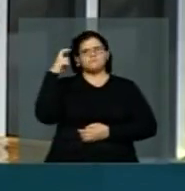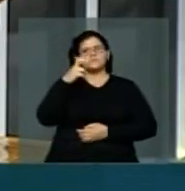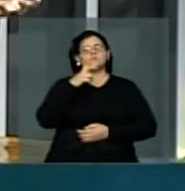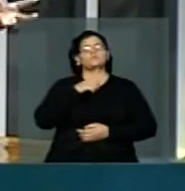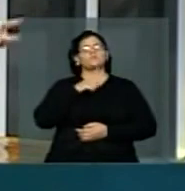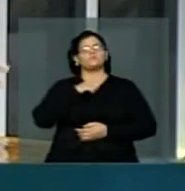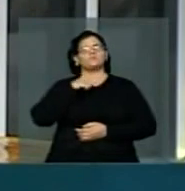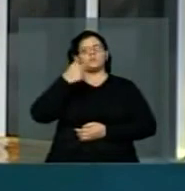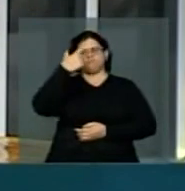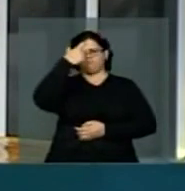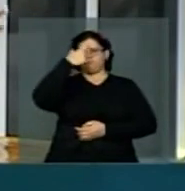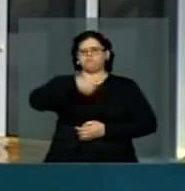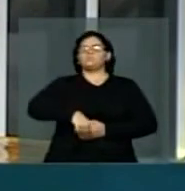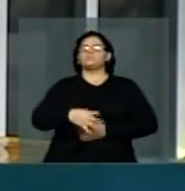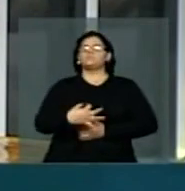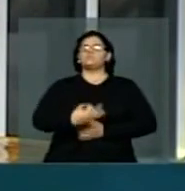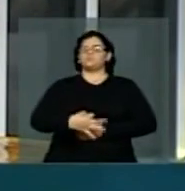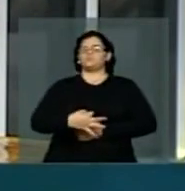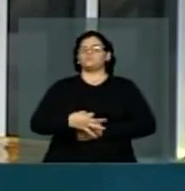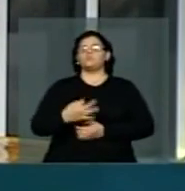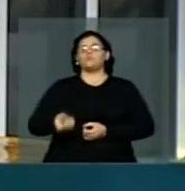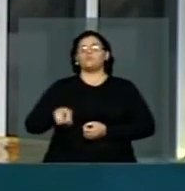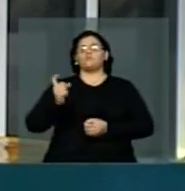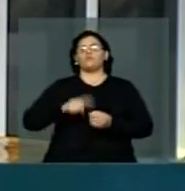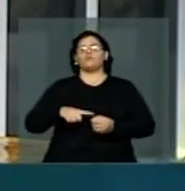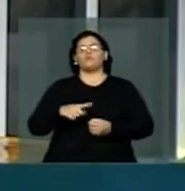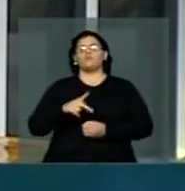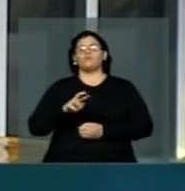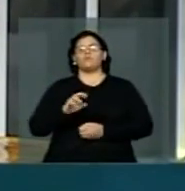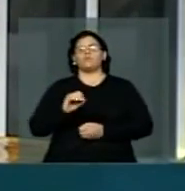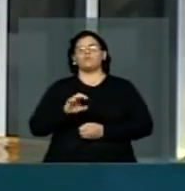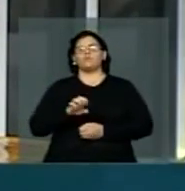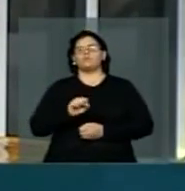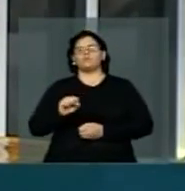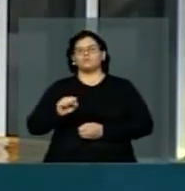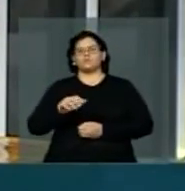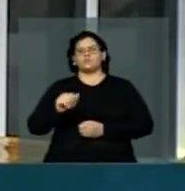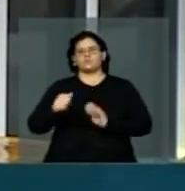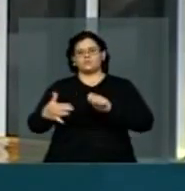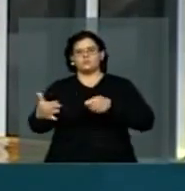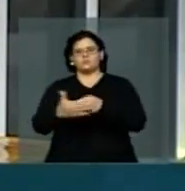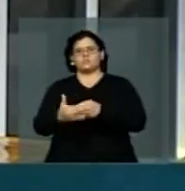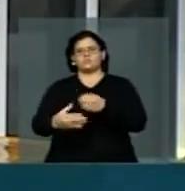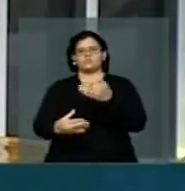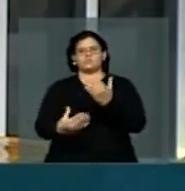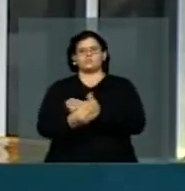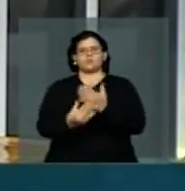devolva o processo da cassação da governadora do Maranhão Cego